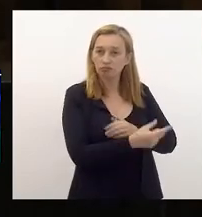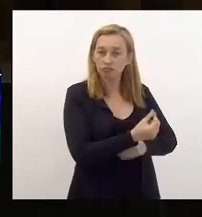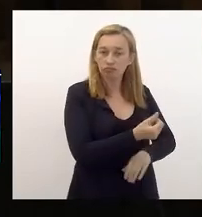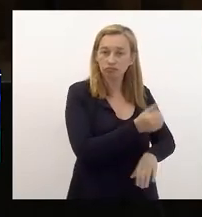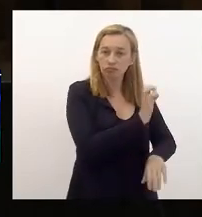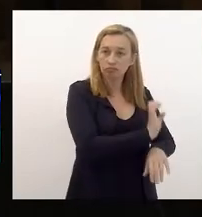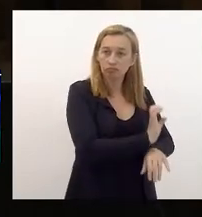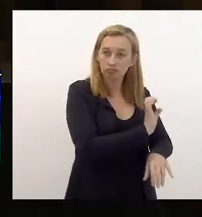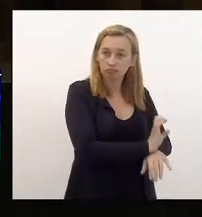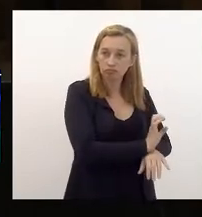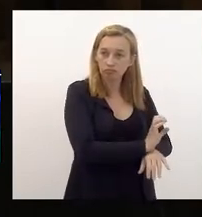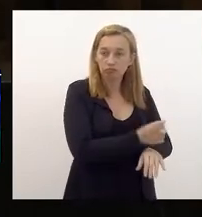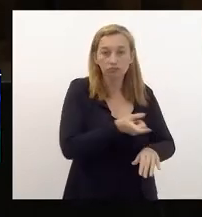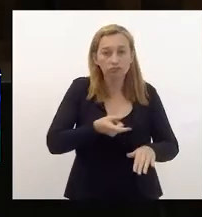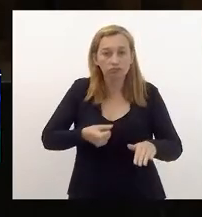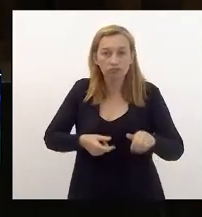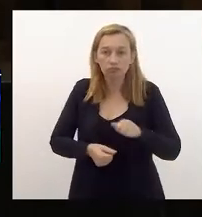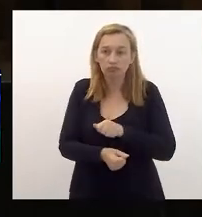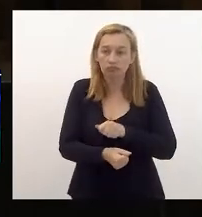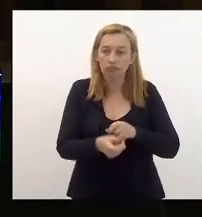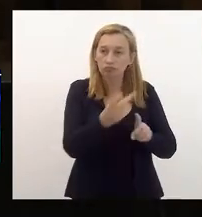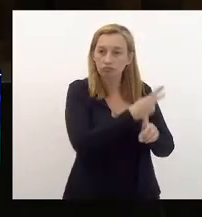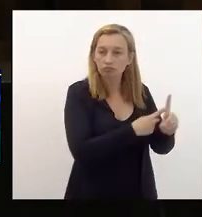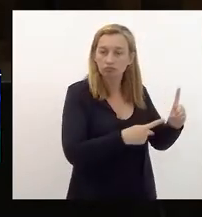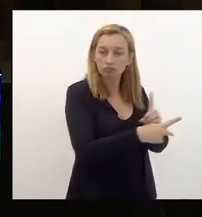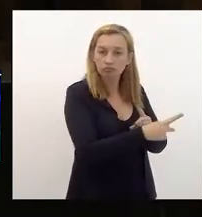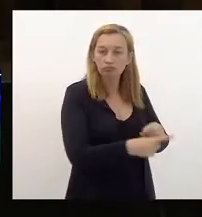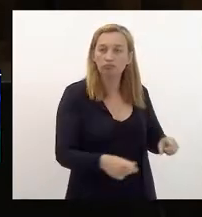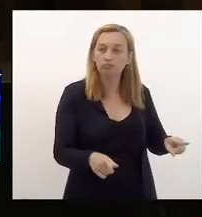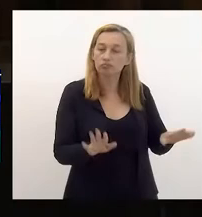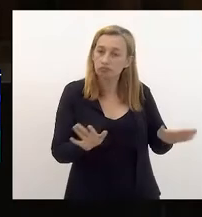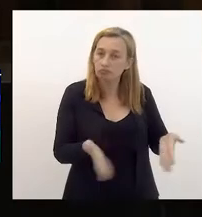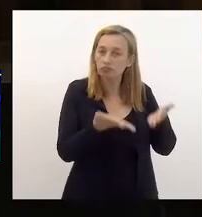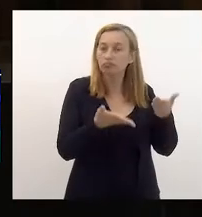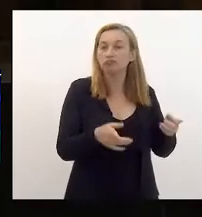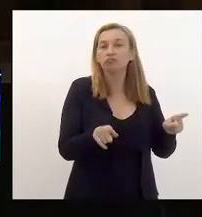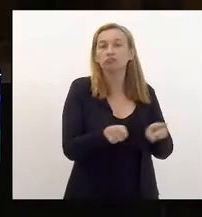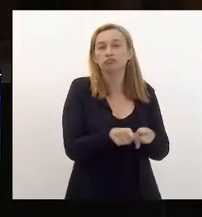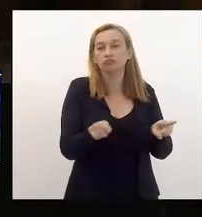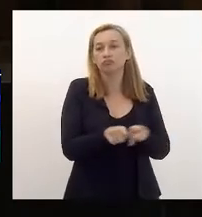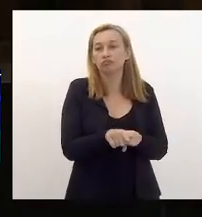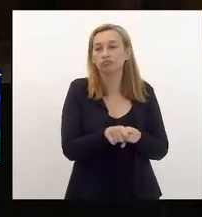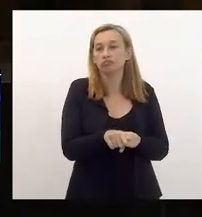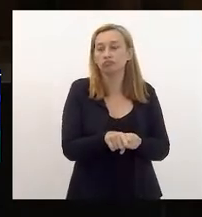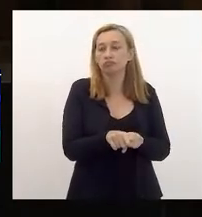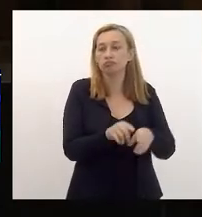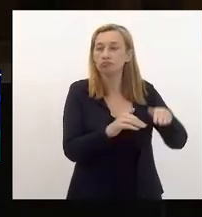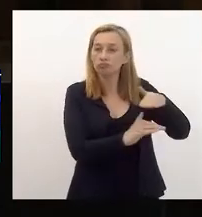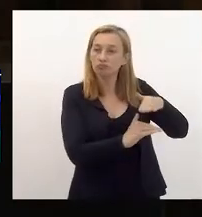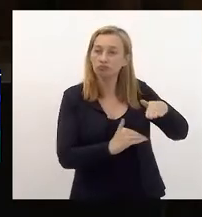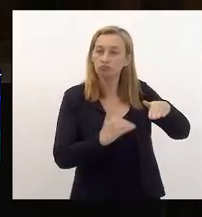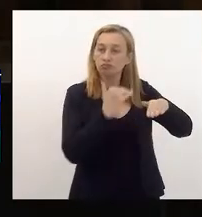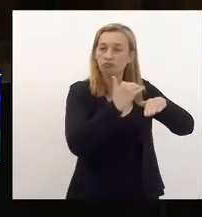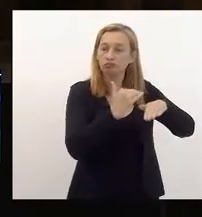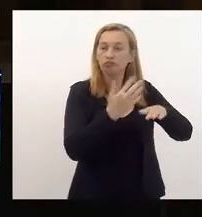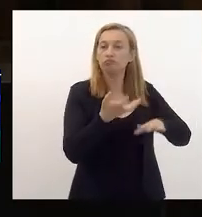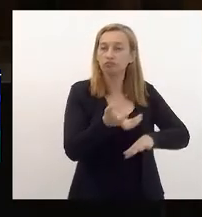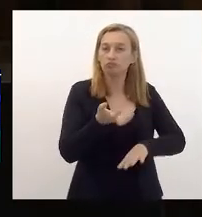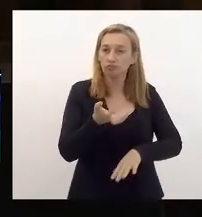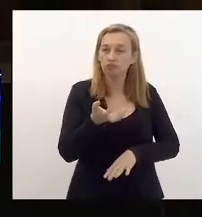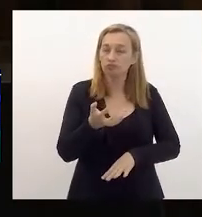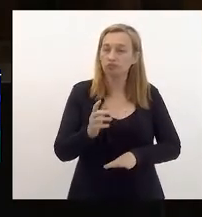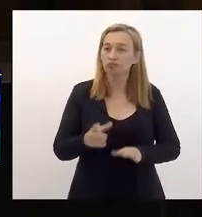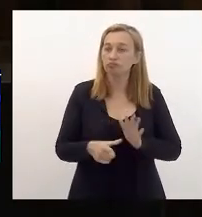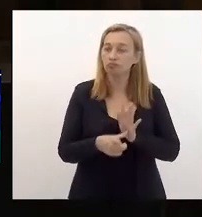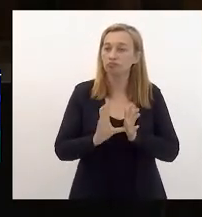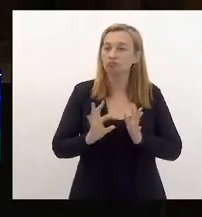previdenciário, Rio Previdência e impulsionar também o Fundo Soberano. E aí eu quero, antes de